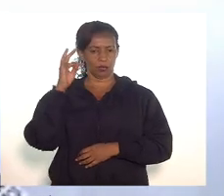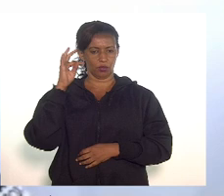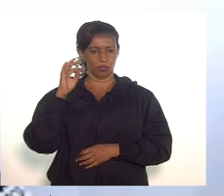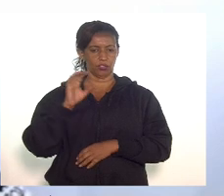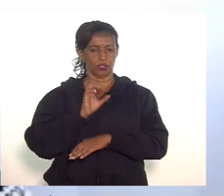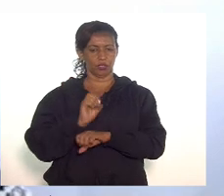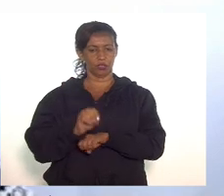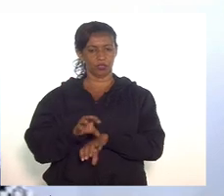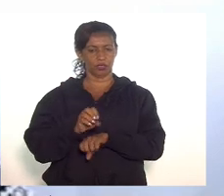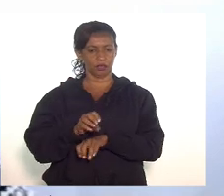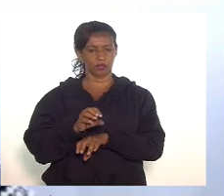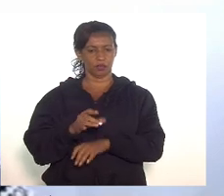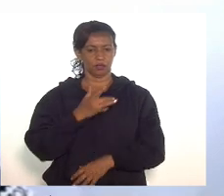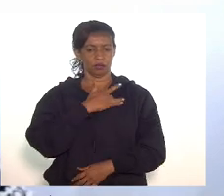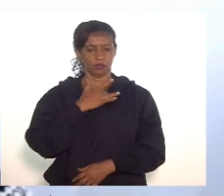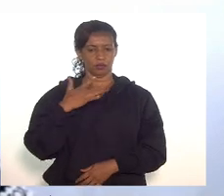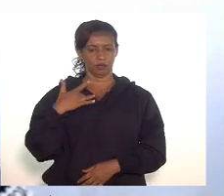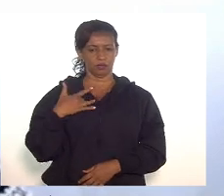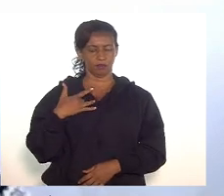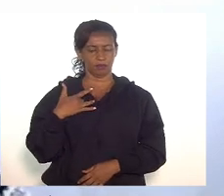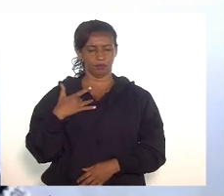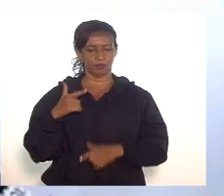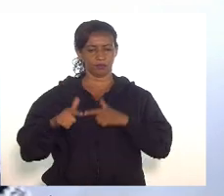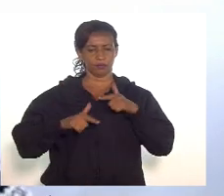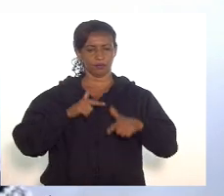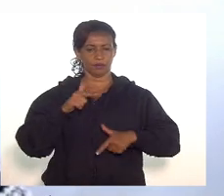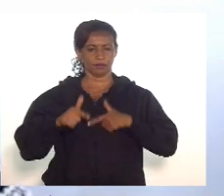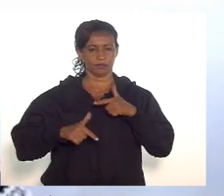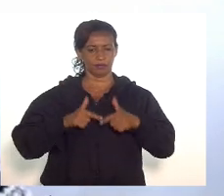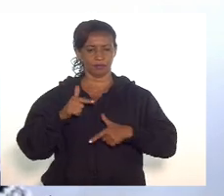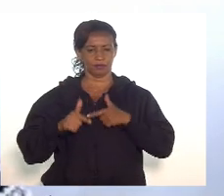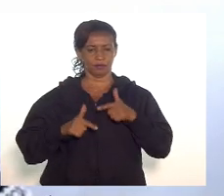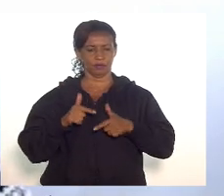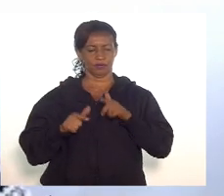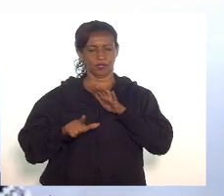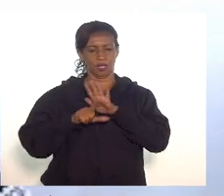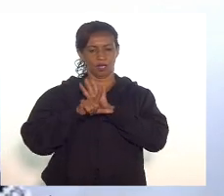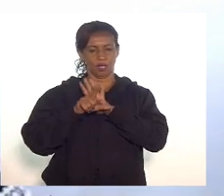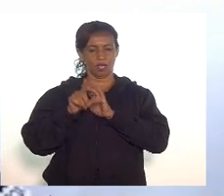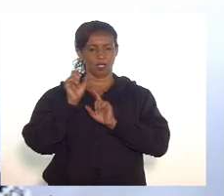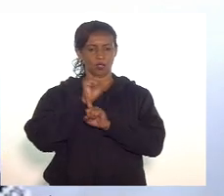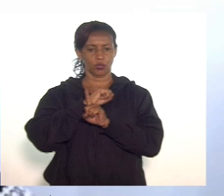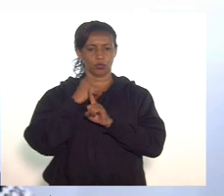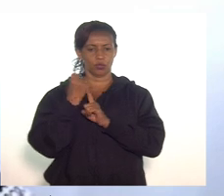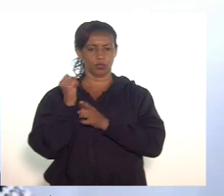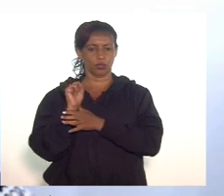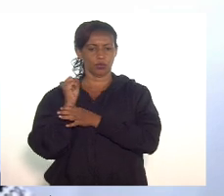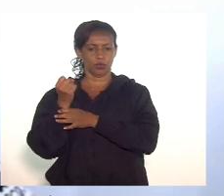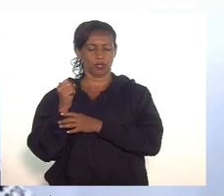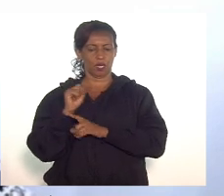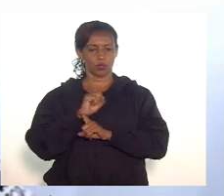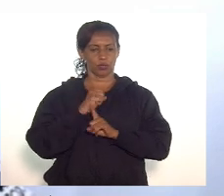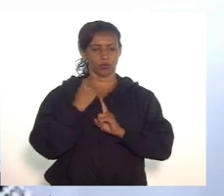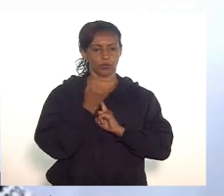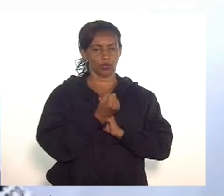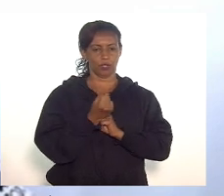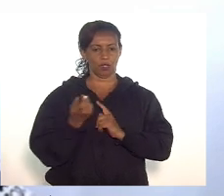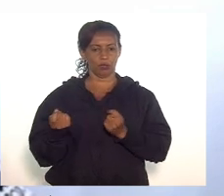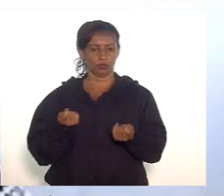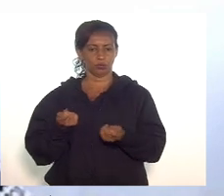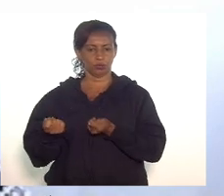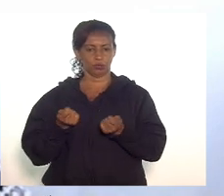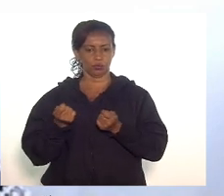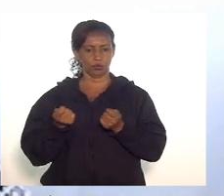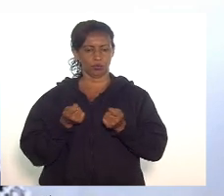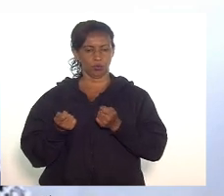Educação, de Saúde, de Trabalho, Legislação Social e Seguridade Social, de Economia,